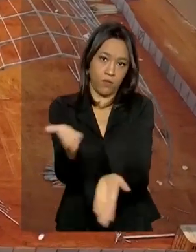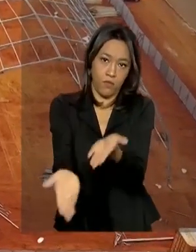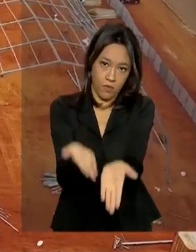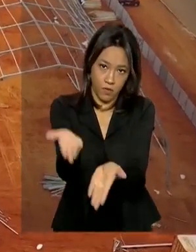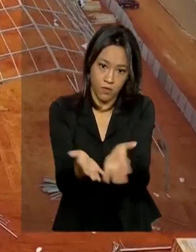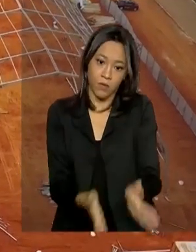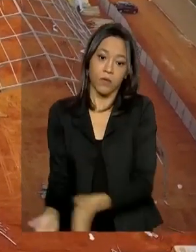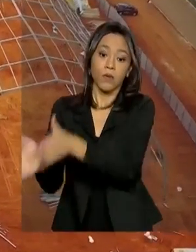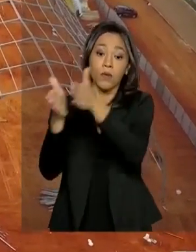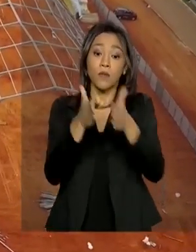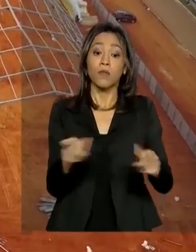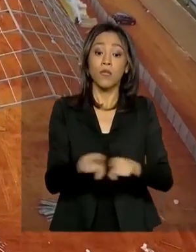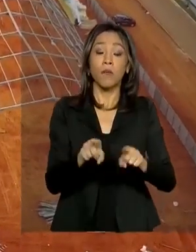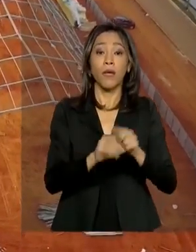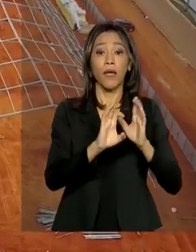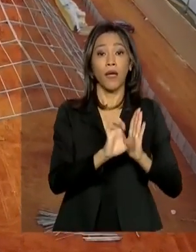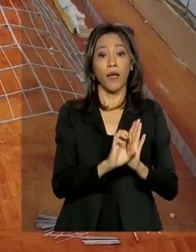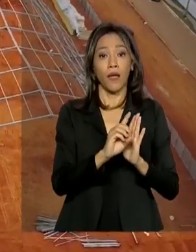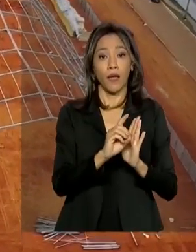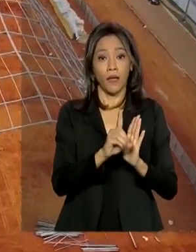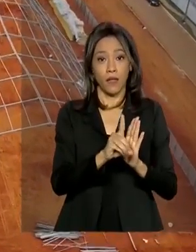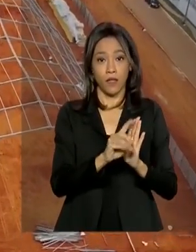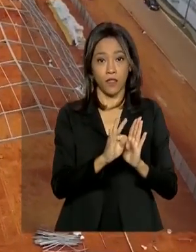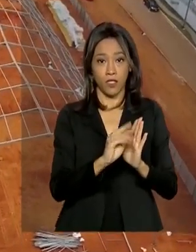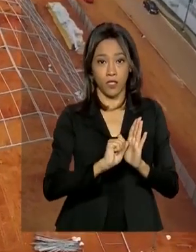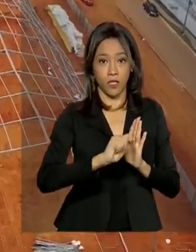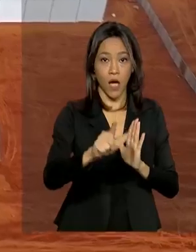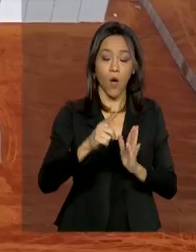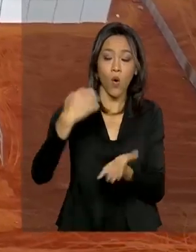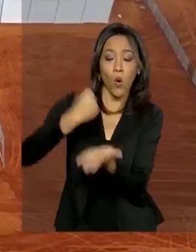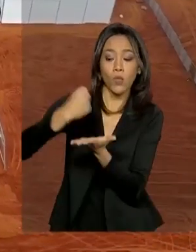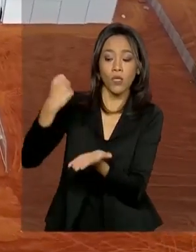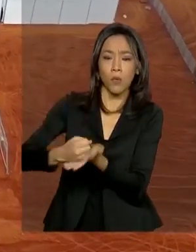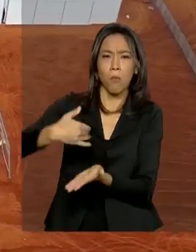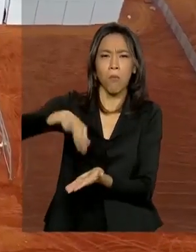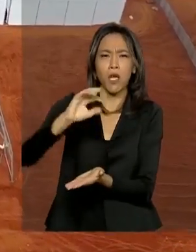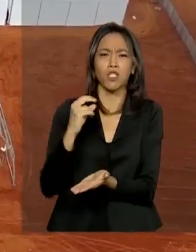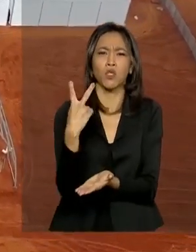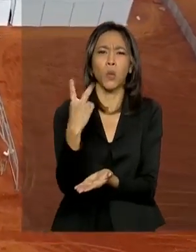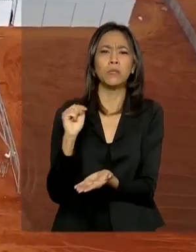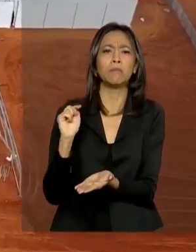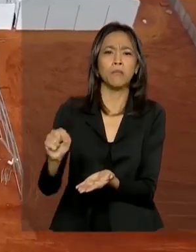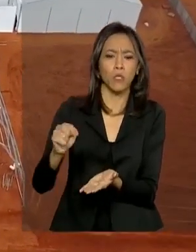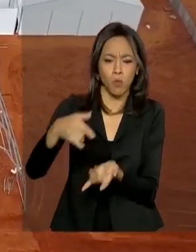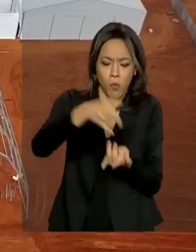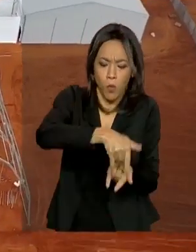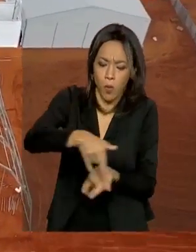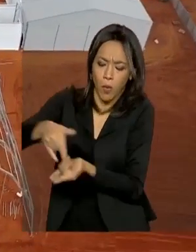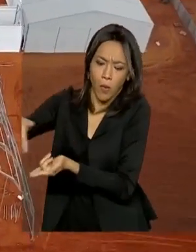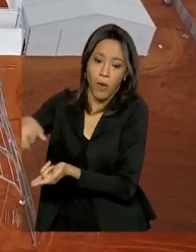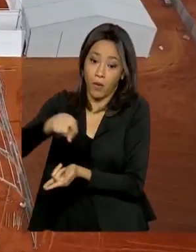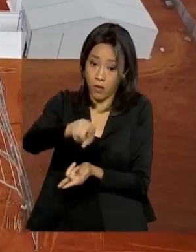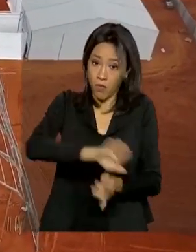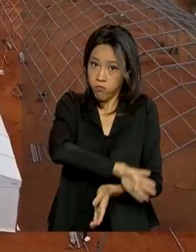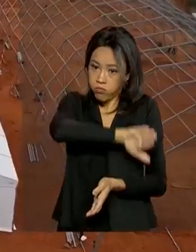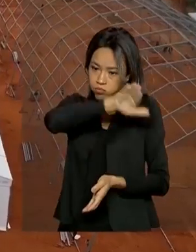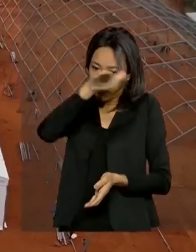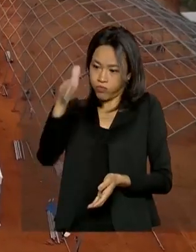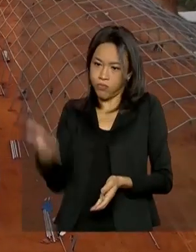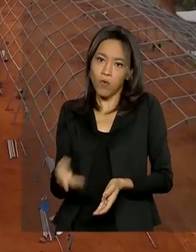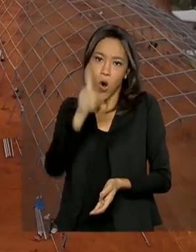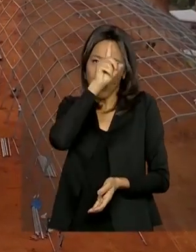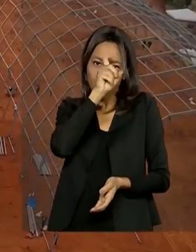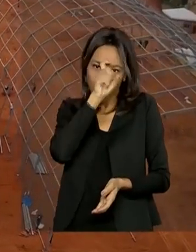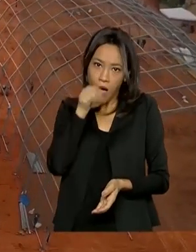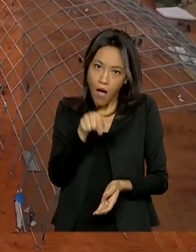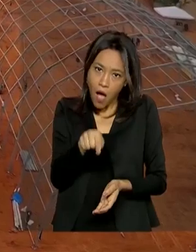lançado um endital para a contratação de mais 2 mil leitos de UTI volante para atender aos pacientes que apresentam gravidade